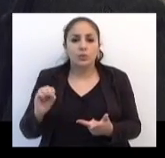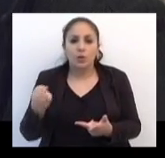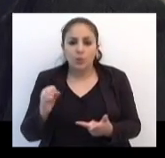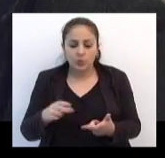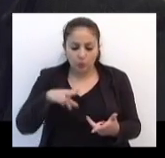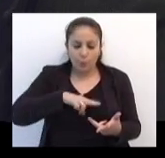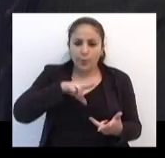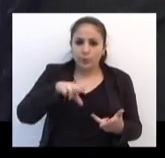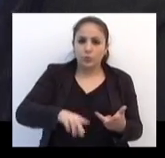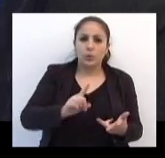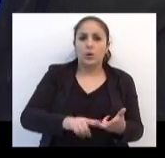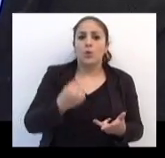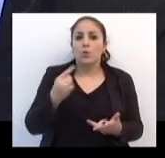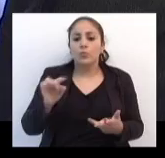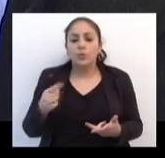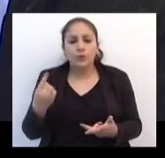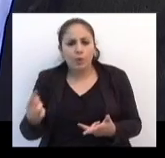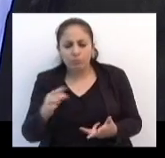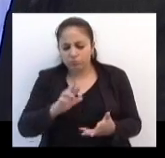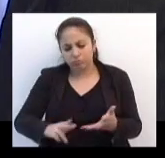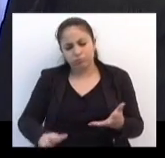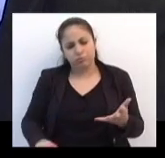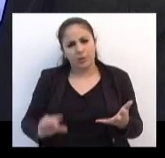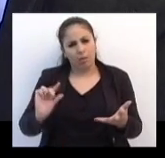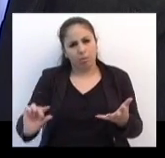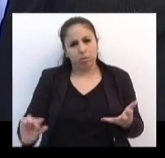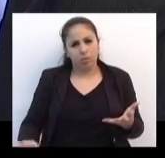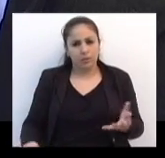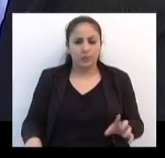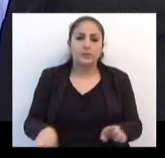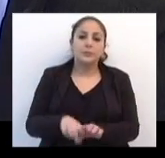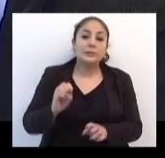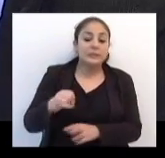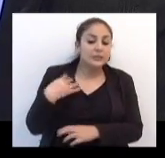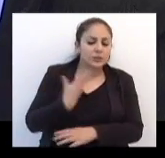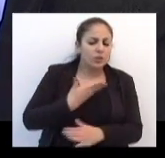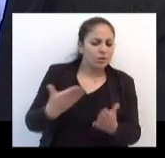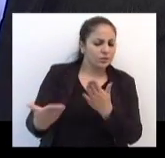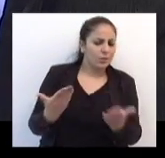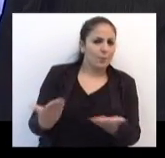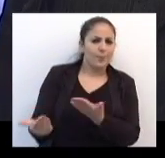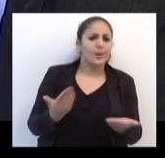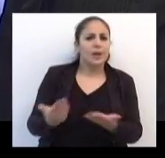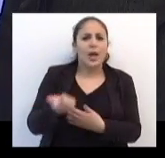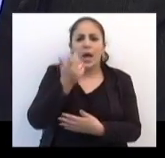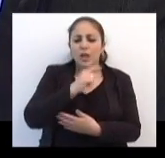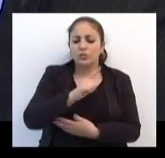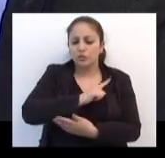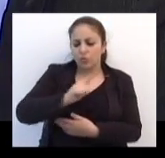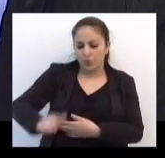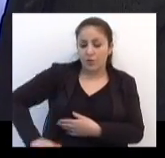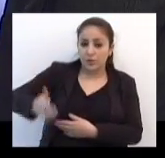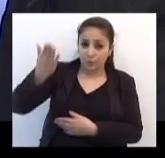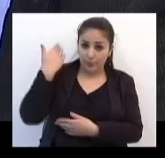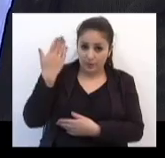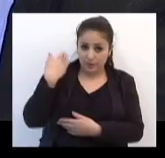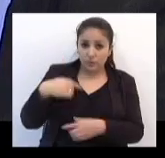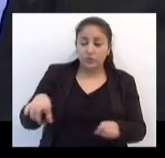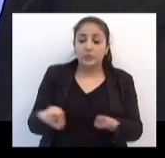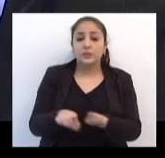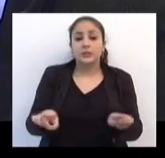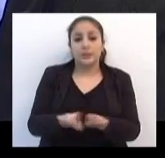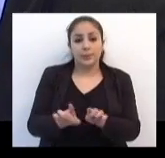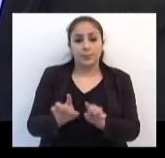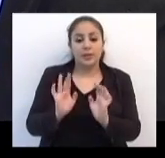,1%, Espanha 0,1% e assim por diante. Então, se nós formos fazer comparativos com governos anteriores